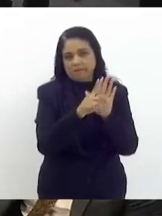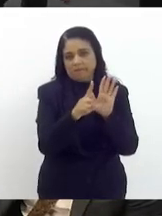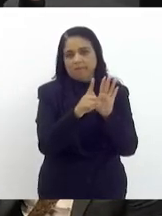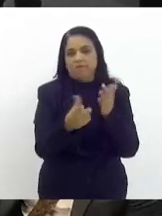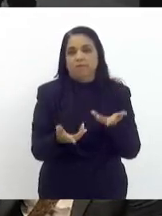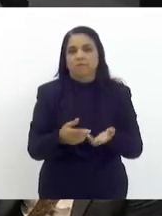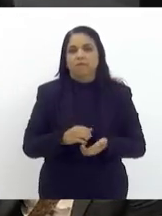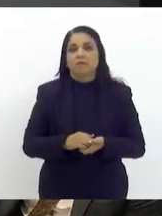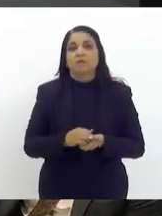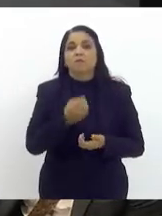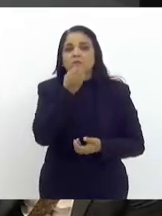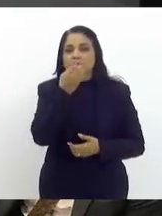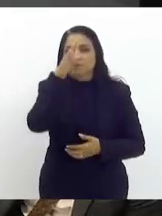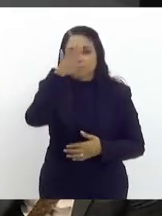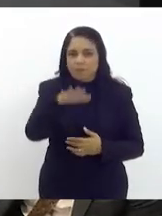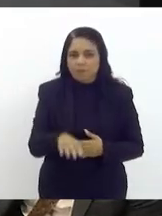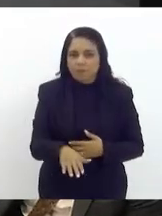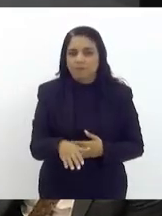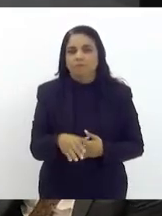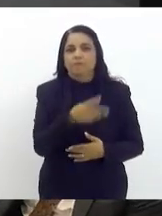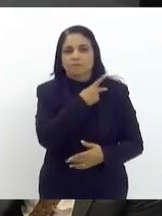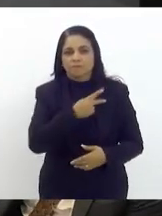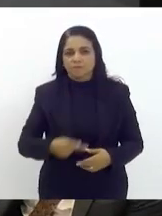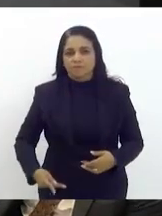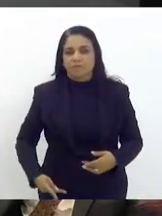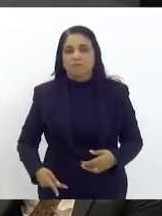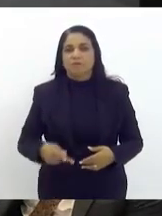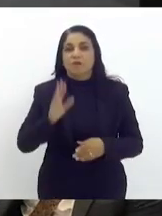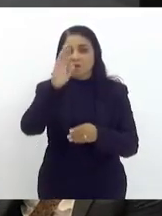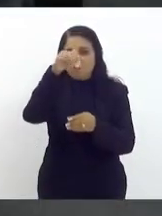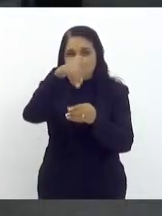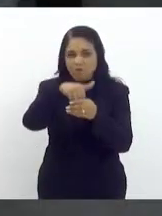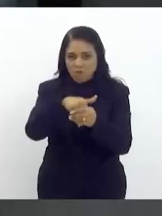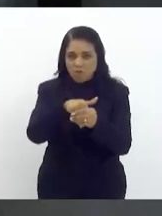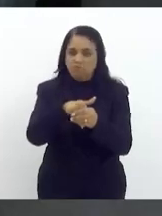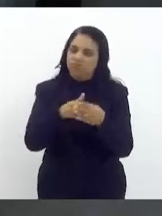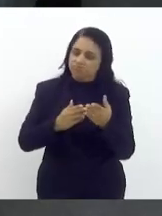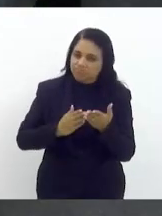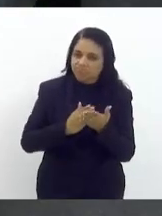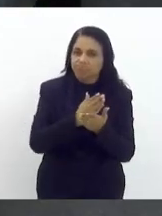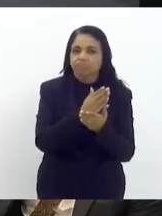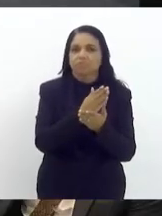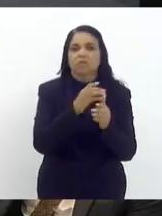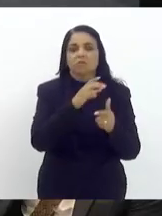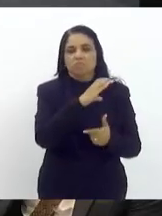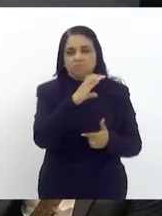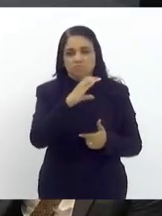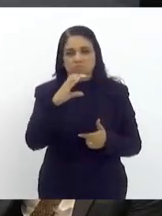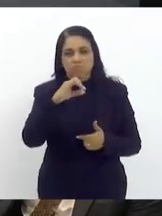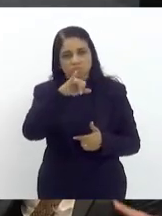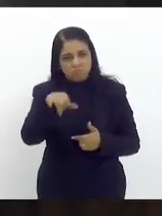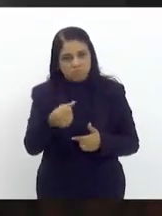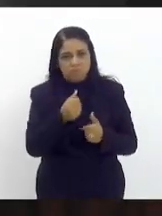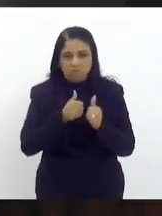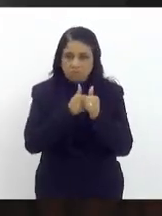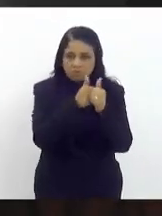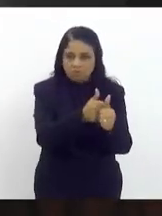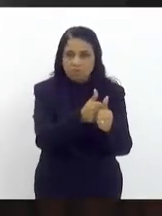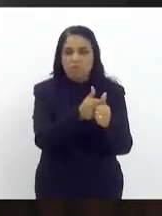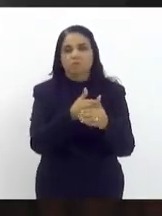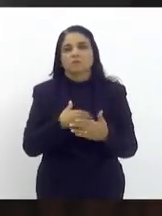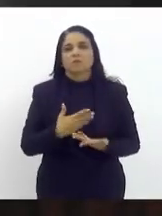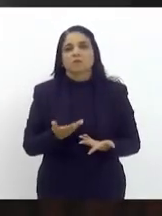boa tarde senhora presidente voto favorável acompanho o parecer da CCJ obrigada